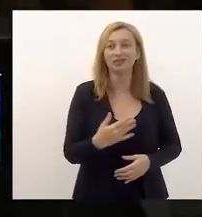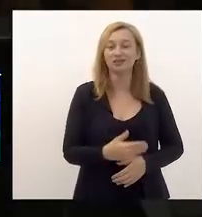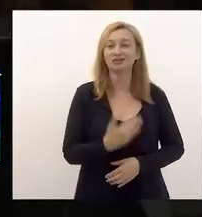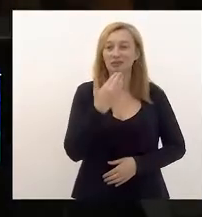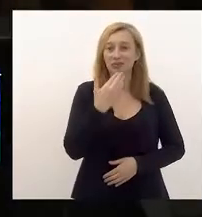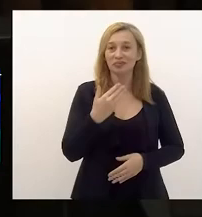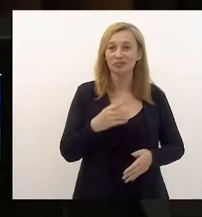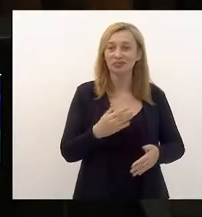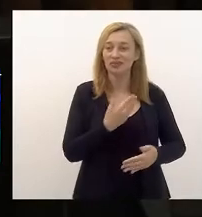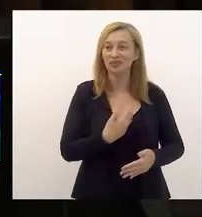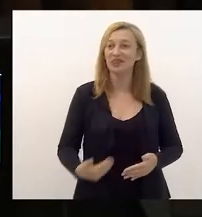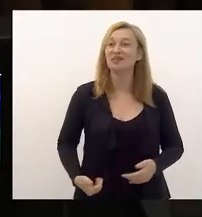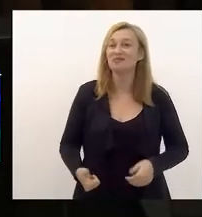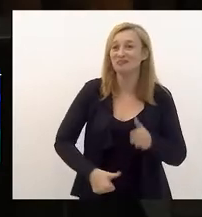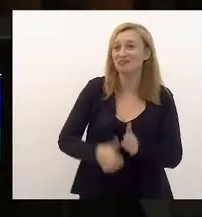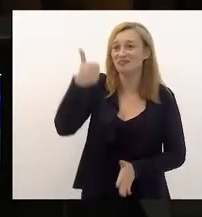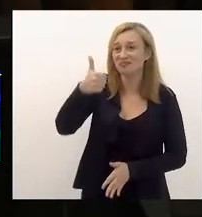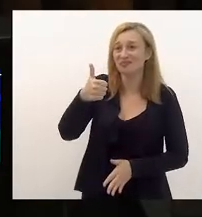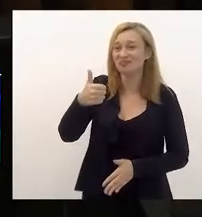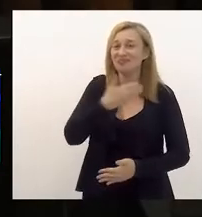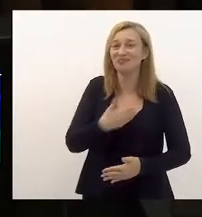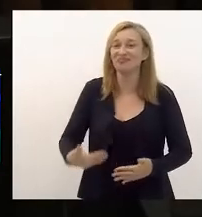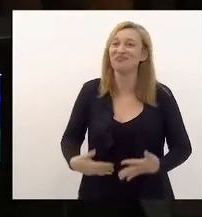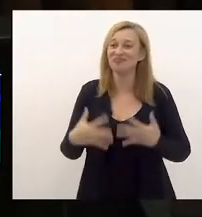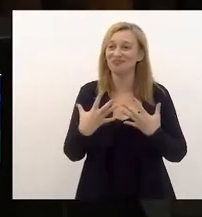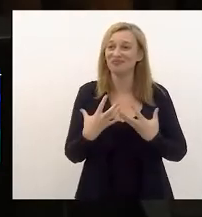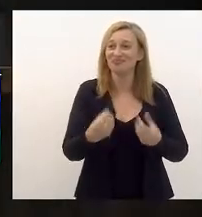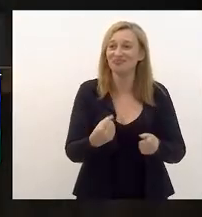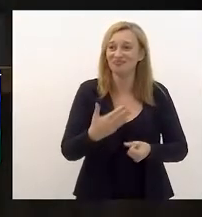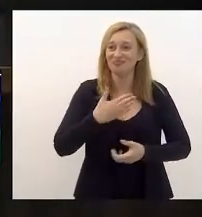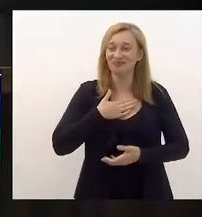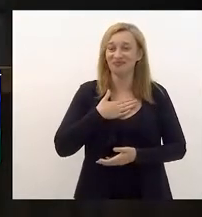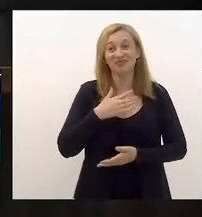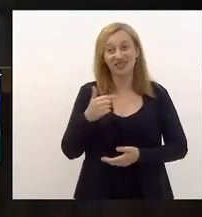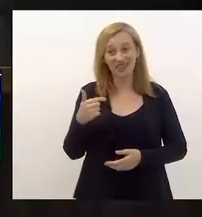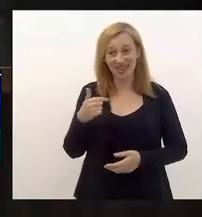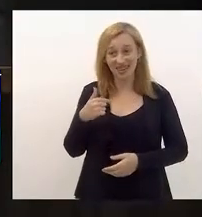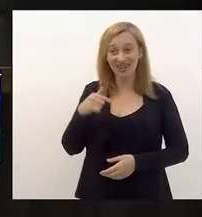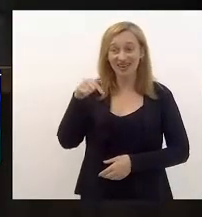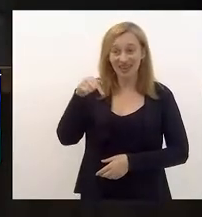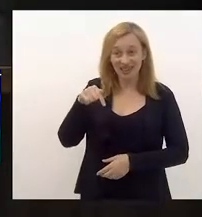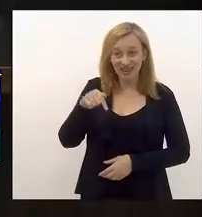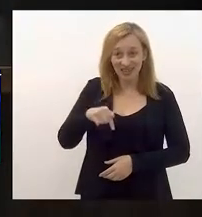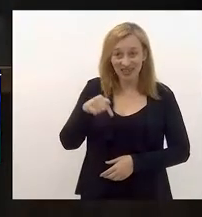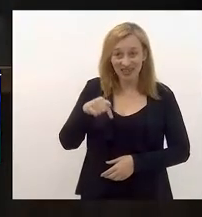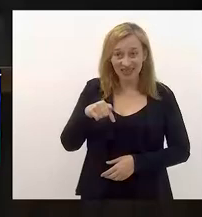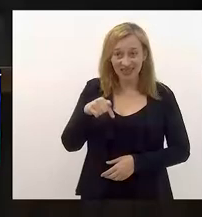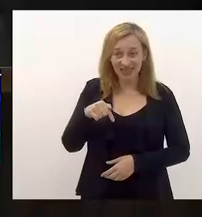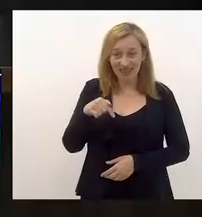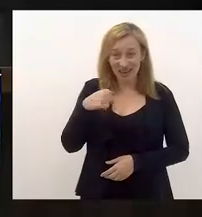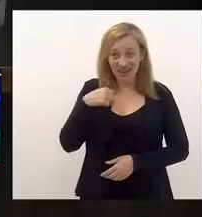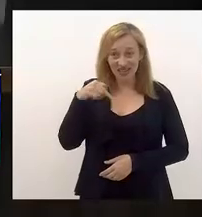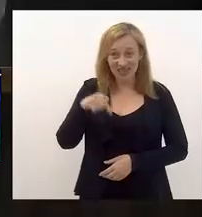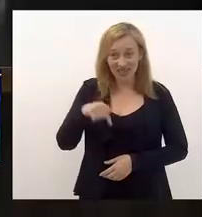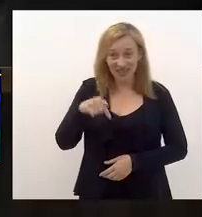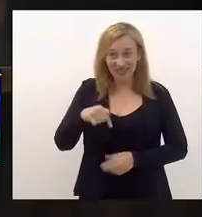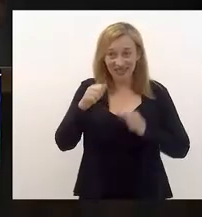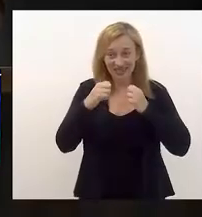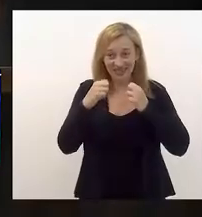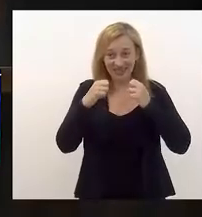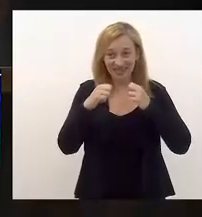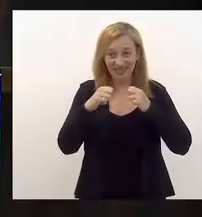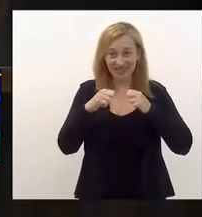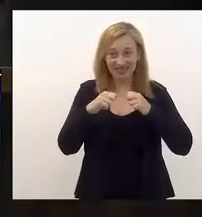ser a primeira vez que um governador vai me receber. Mas estarei presente na Assembleia.